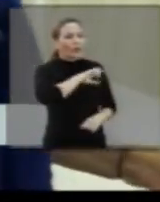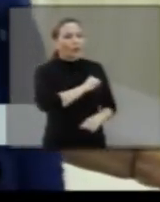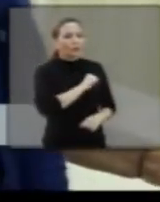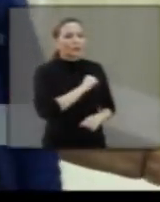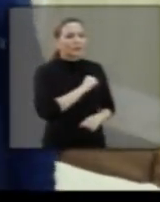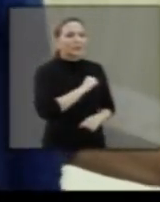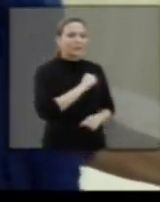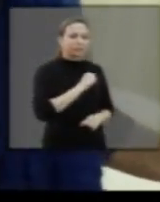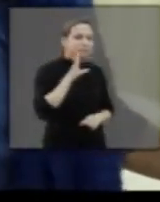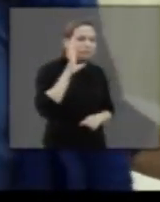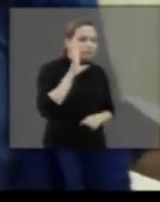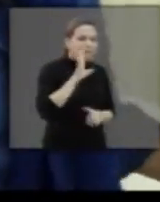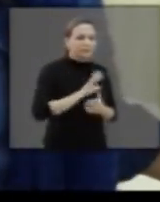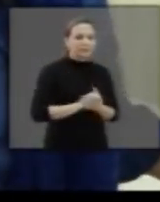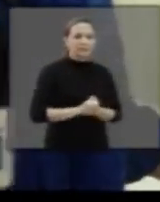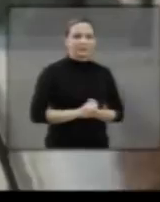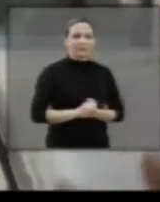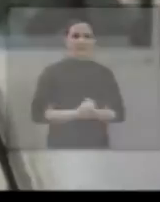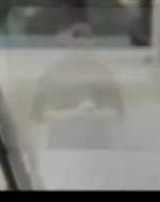Eu gostei bastante.